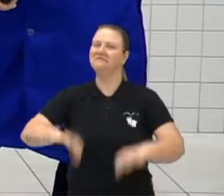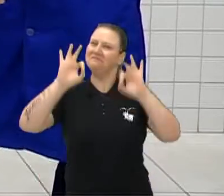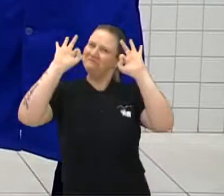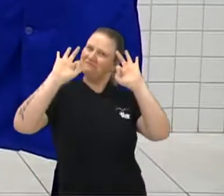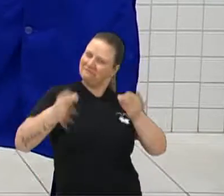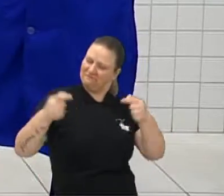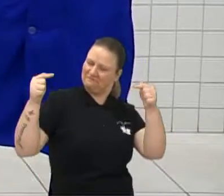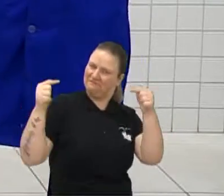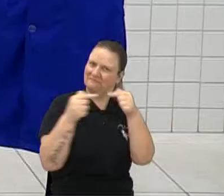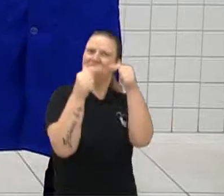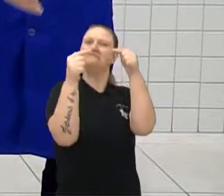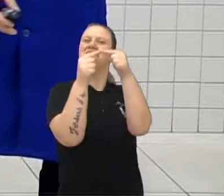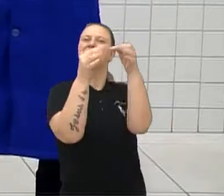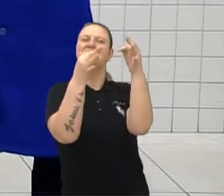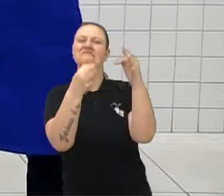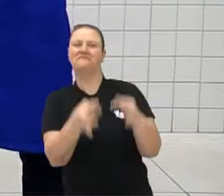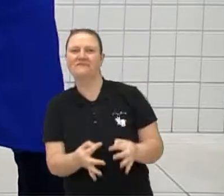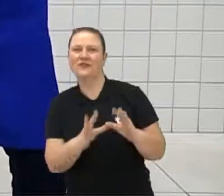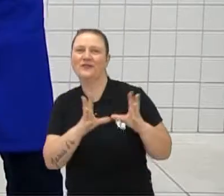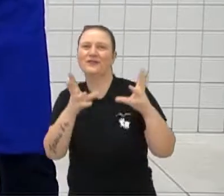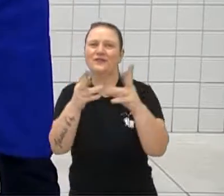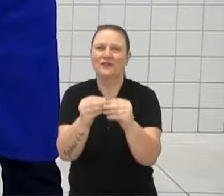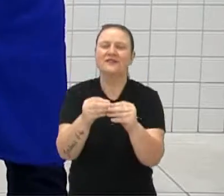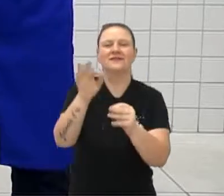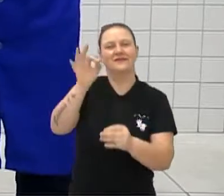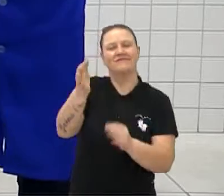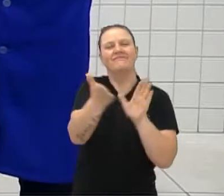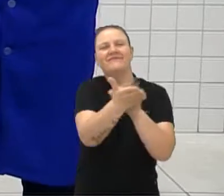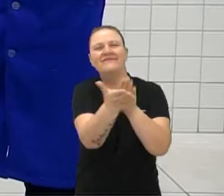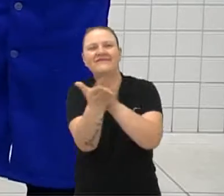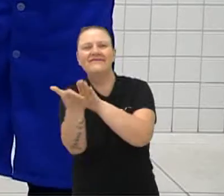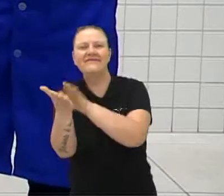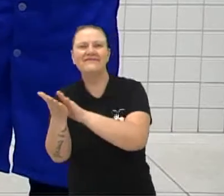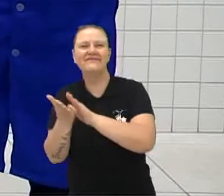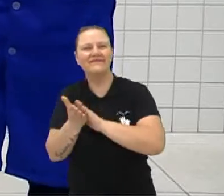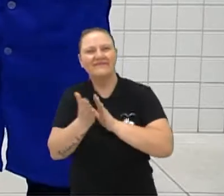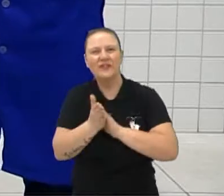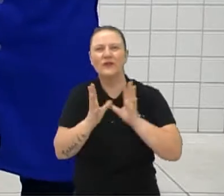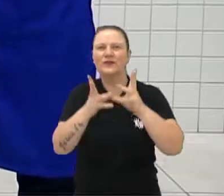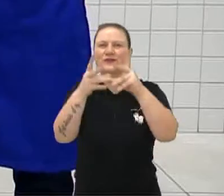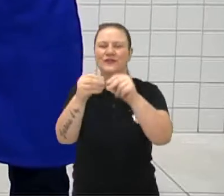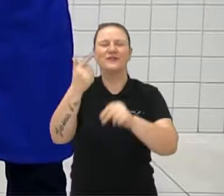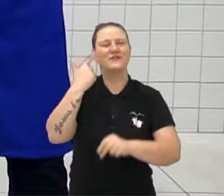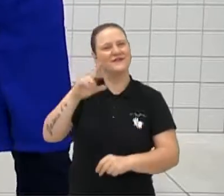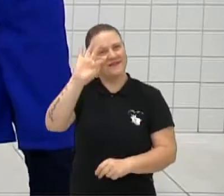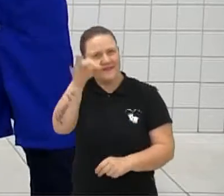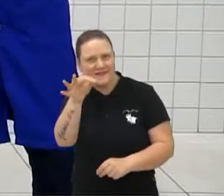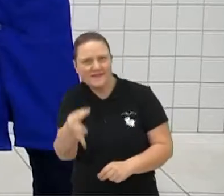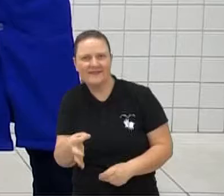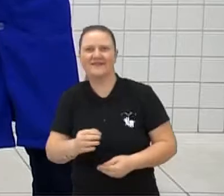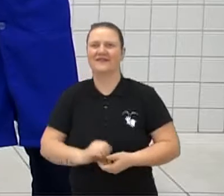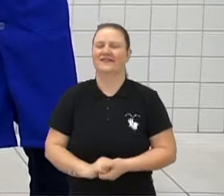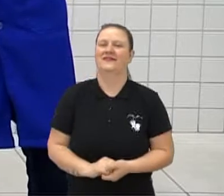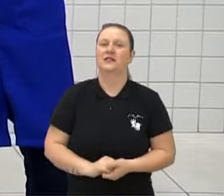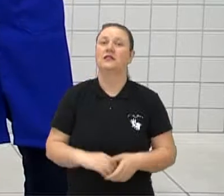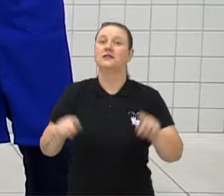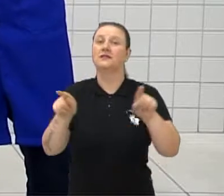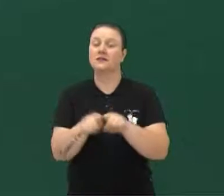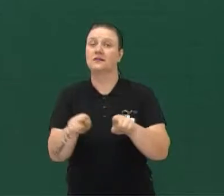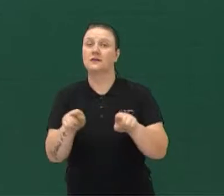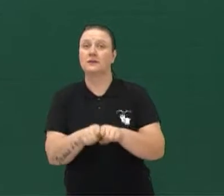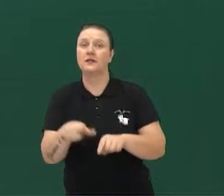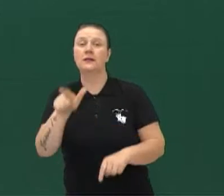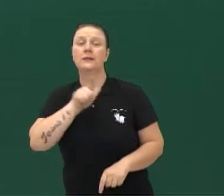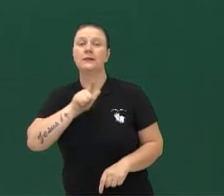Correto, né? Então, todos acertaram. Parabéns para todos aqueles que acertaram. E nós temos aqui